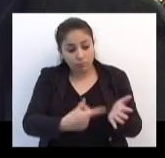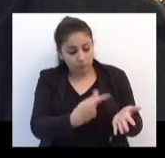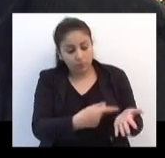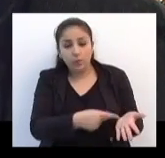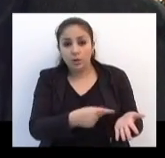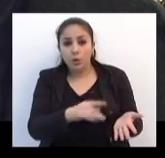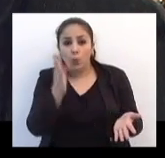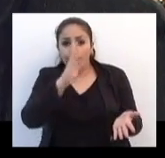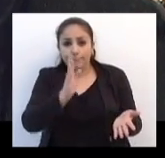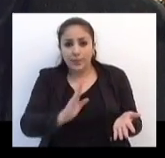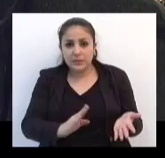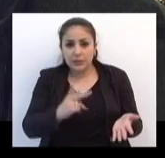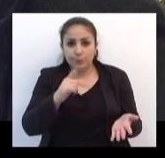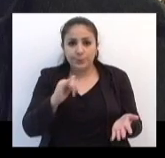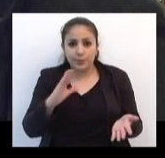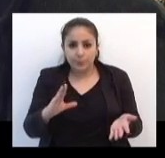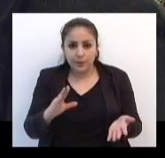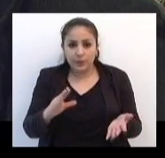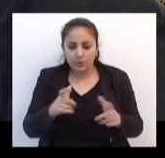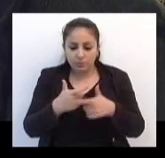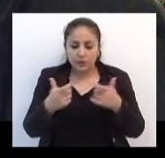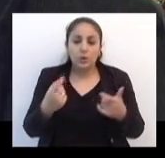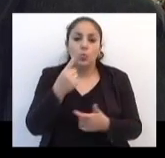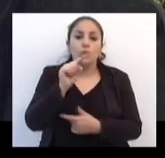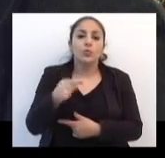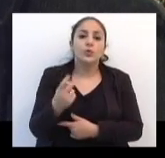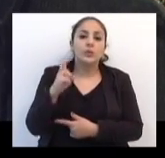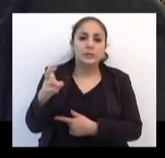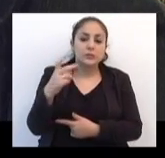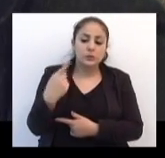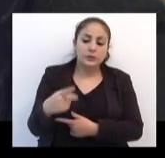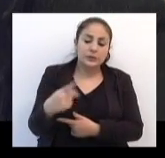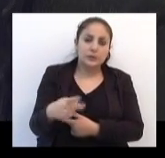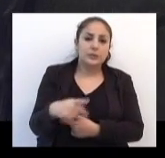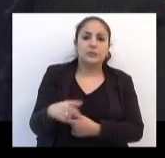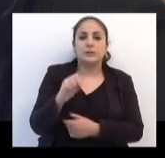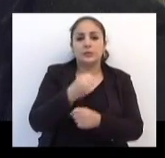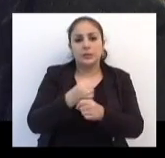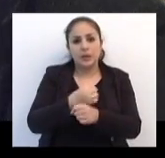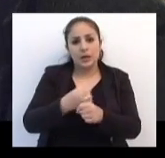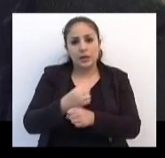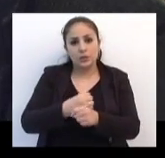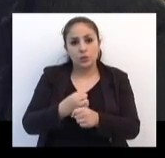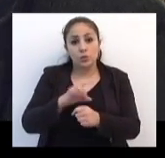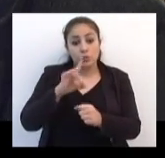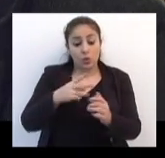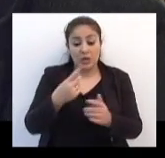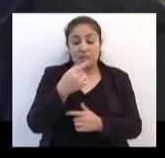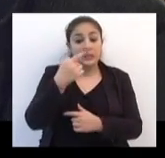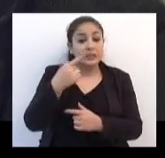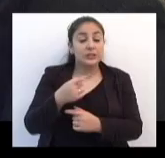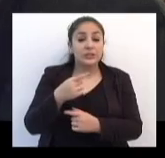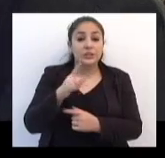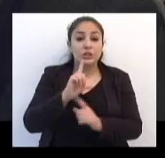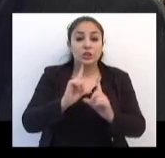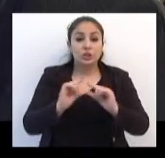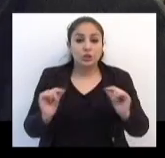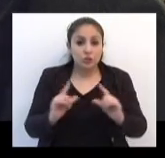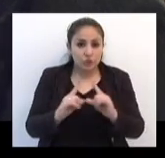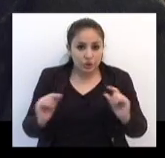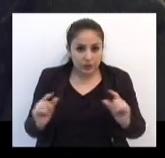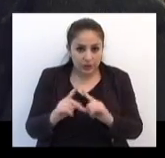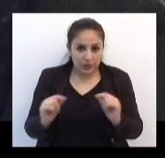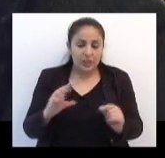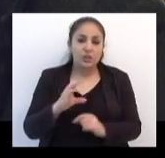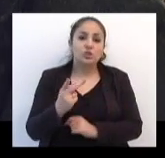o PIB brasileiro cresceu 1,5% neste trimestre, ficando abaixo apenas da China, que cresceu 1